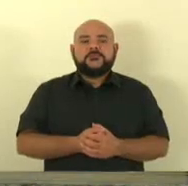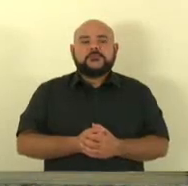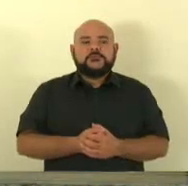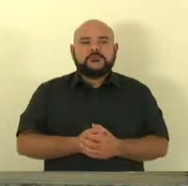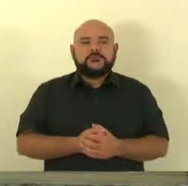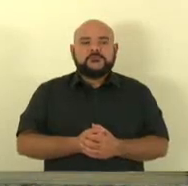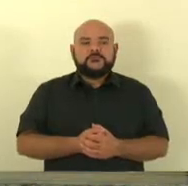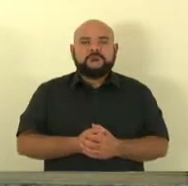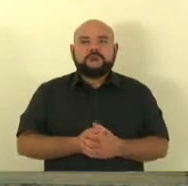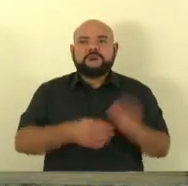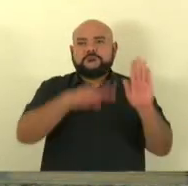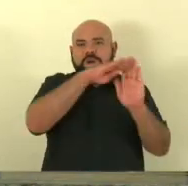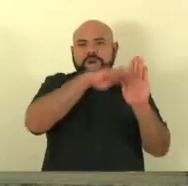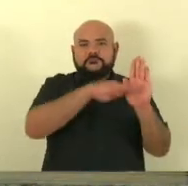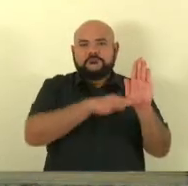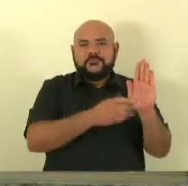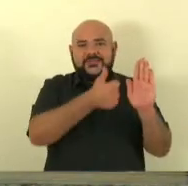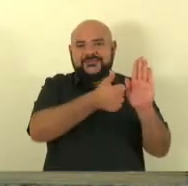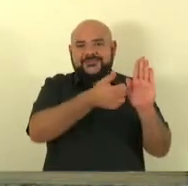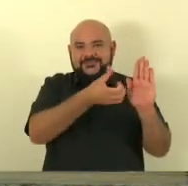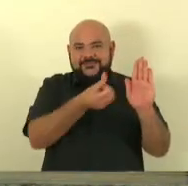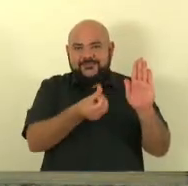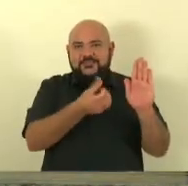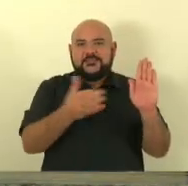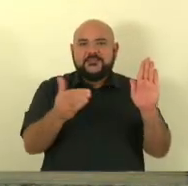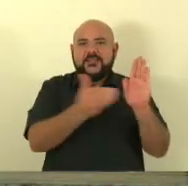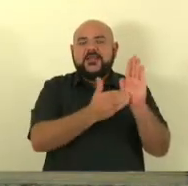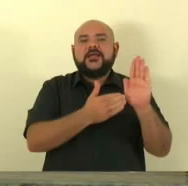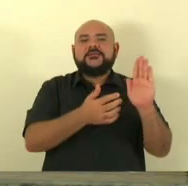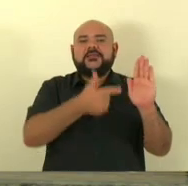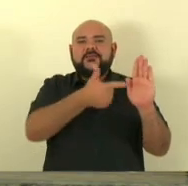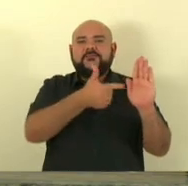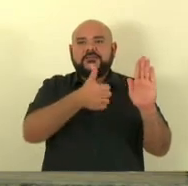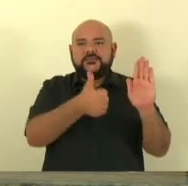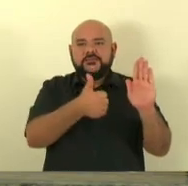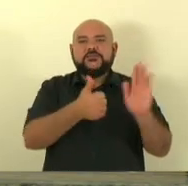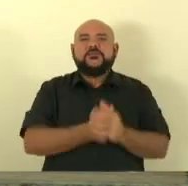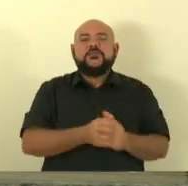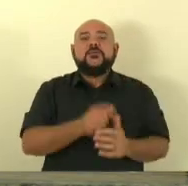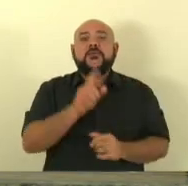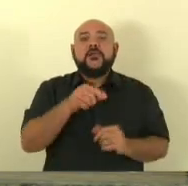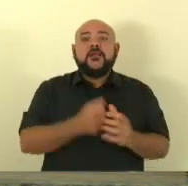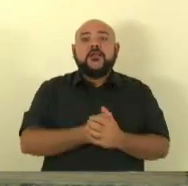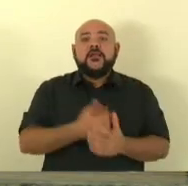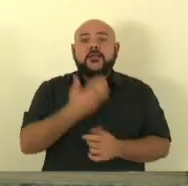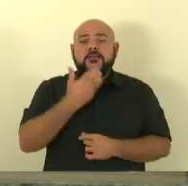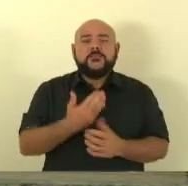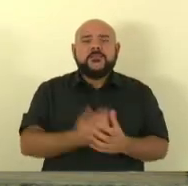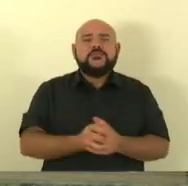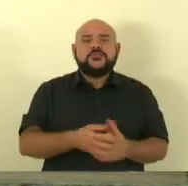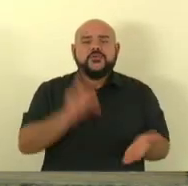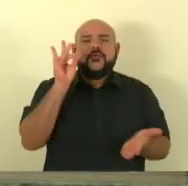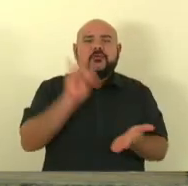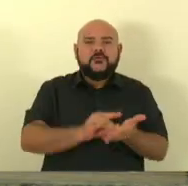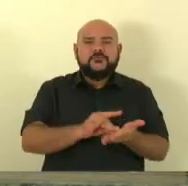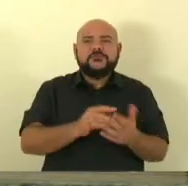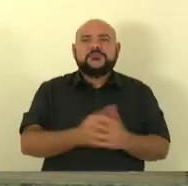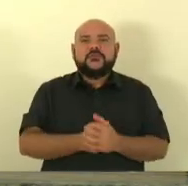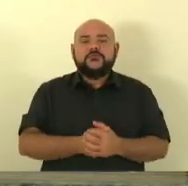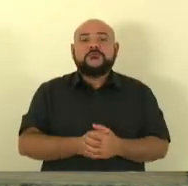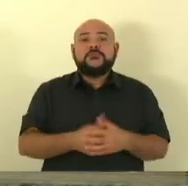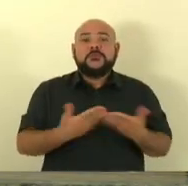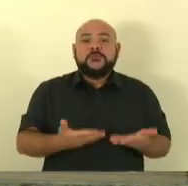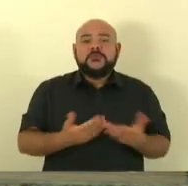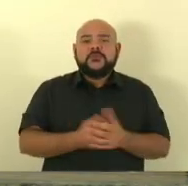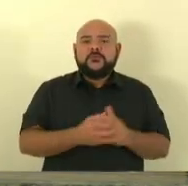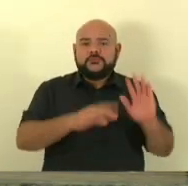Do item 16 ao item 21, tratam-se de requerimentos de informações oficiais. Os despachos para